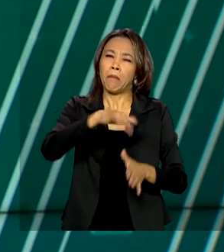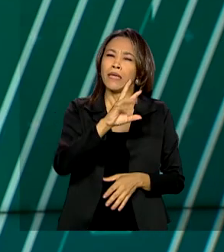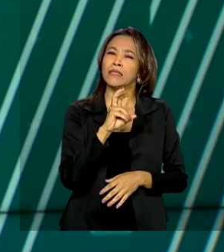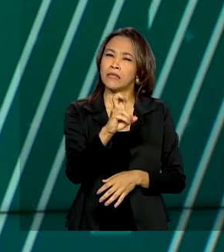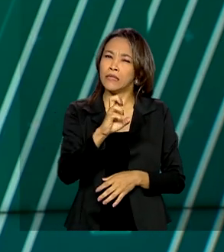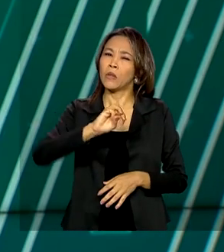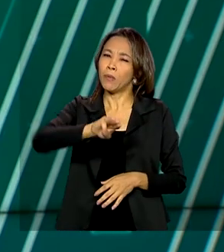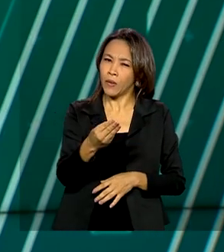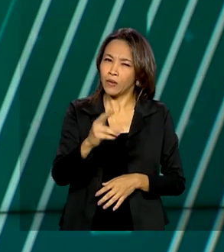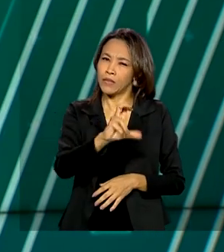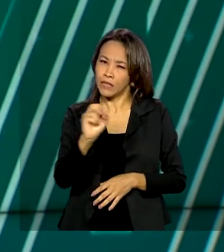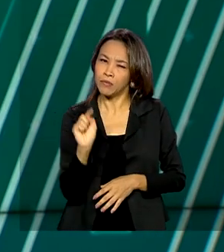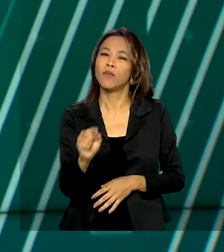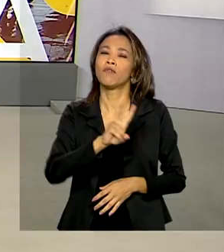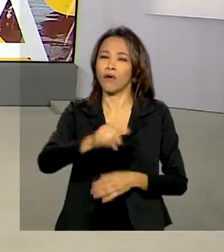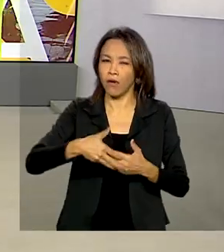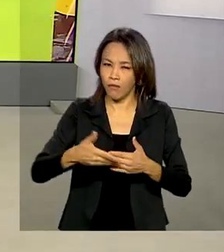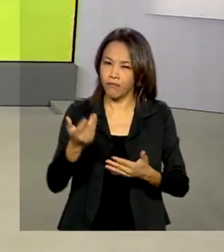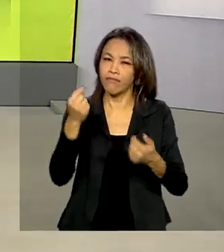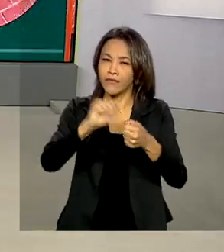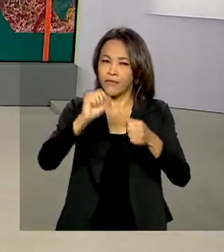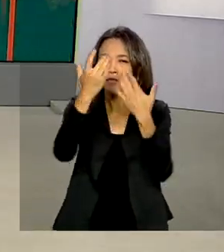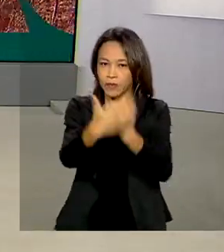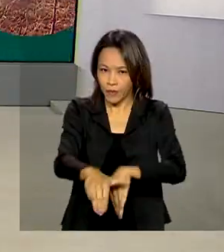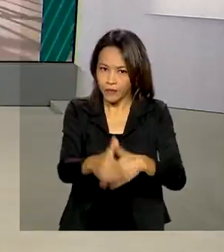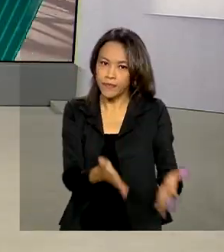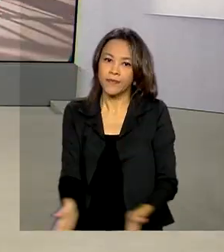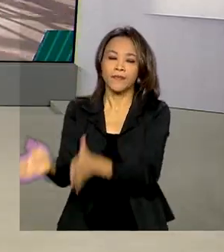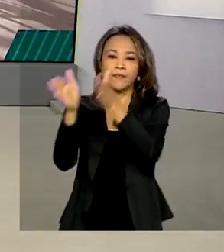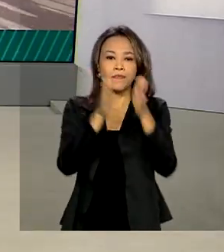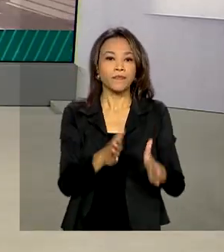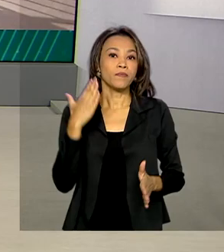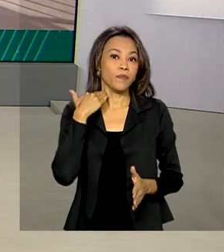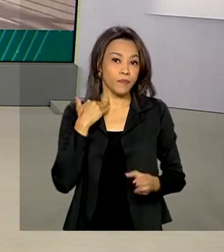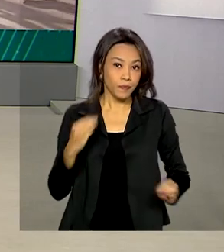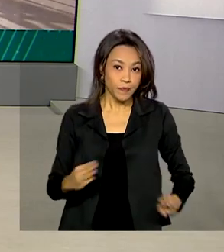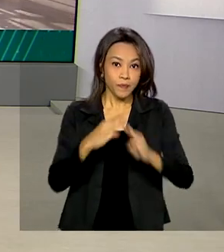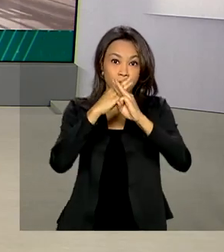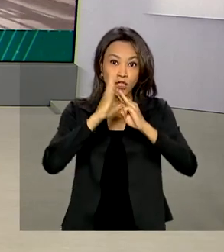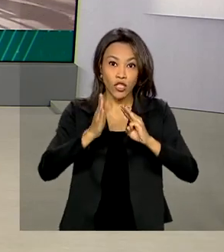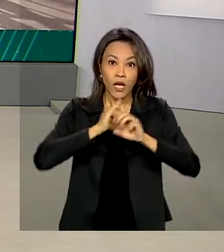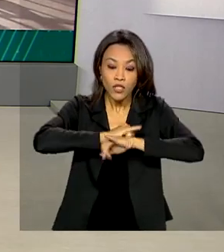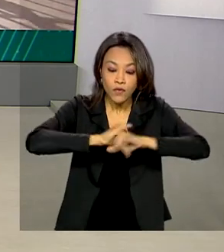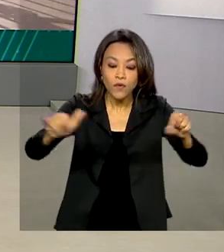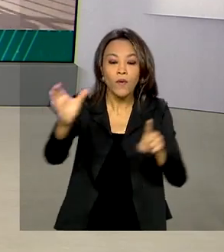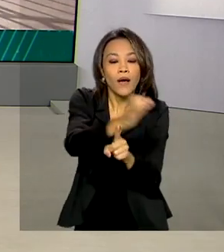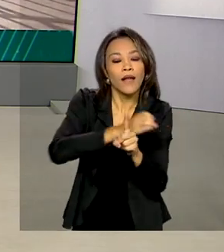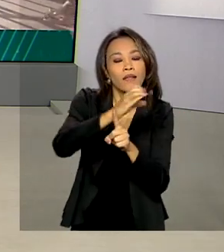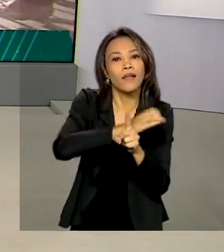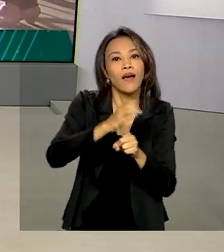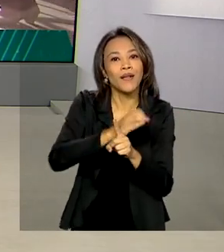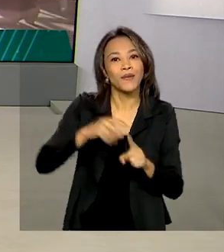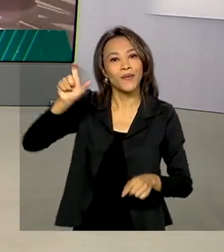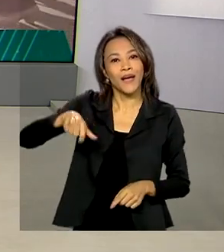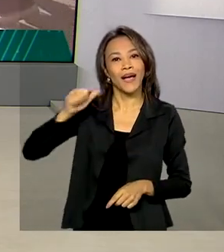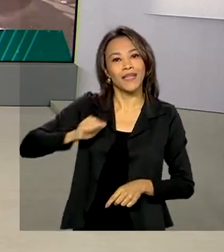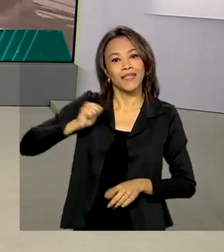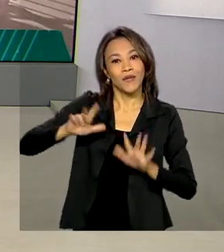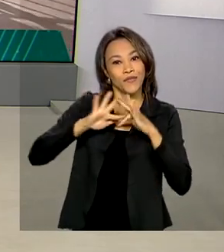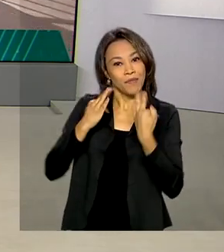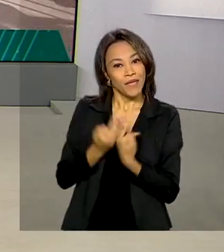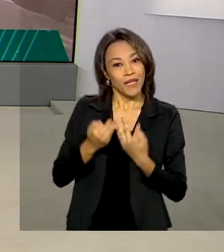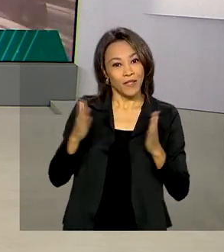estudantes devem fazer as provas. A Caixa Econômica Federal divulgou o calendário de pagamentos do Bolsa Família para 2021.